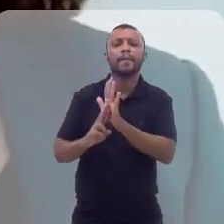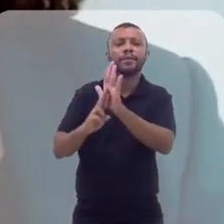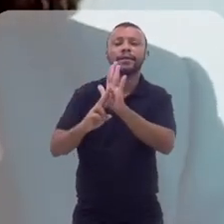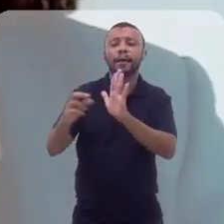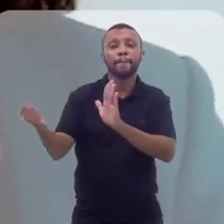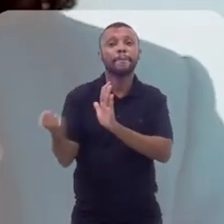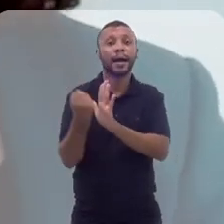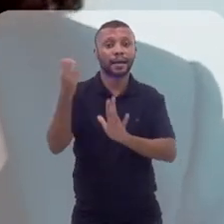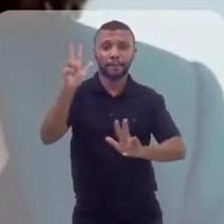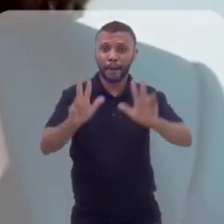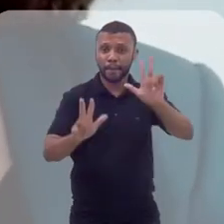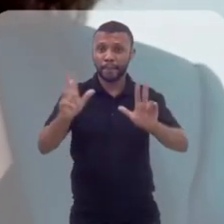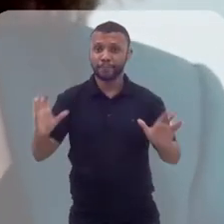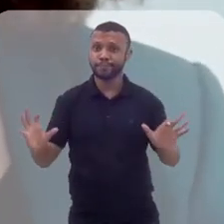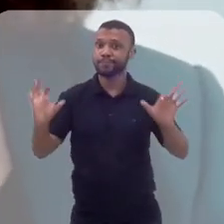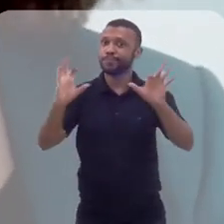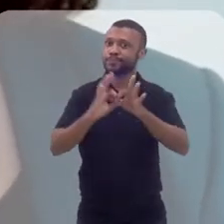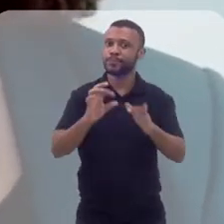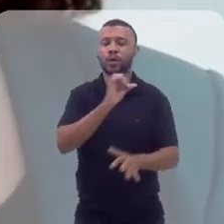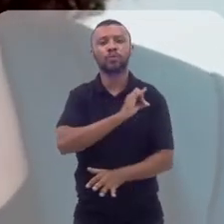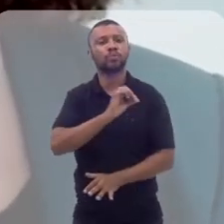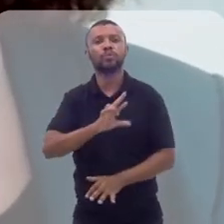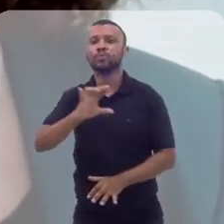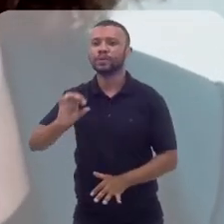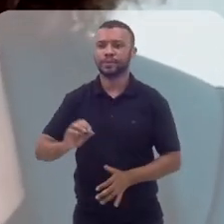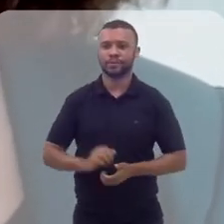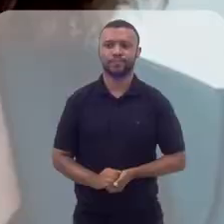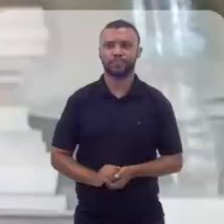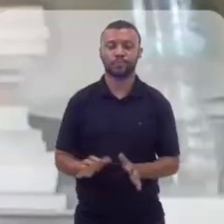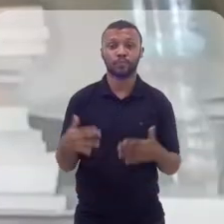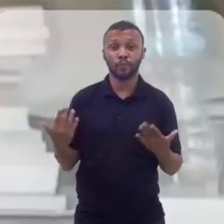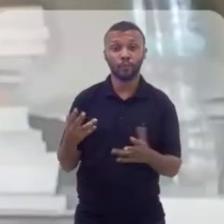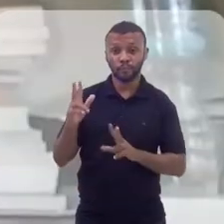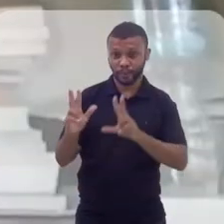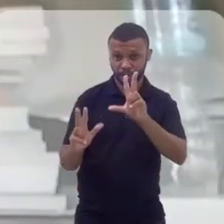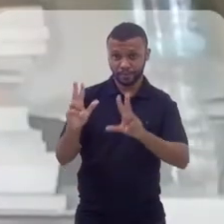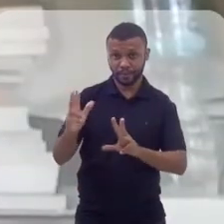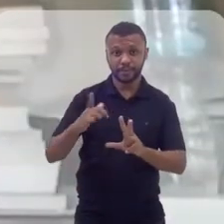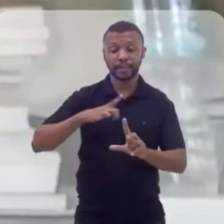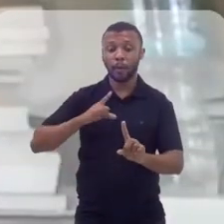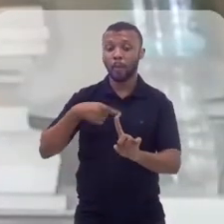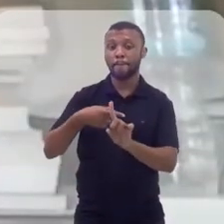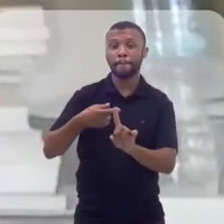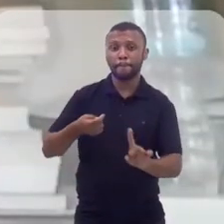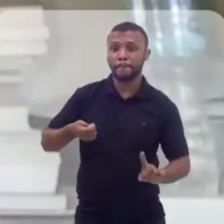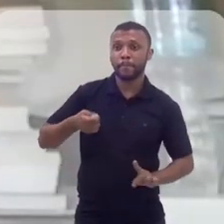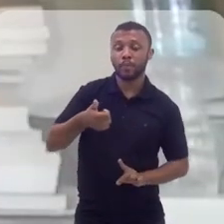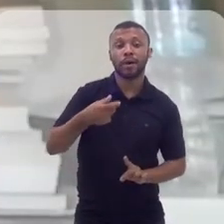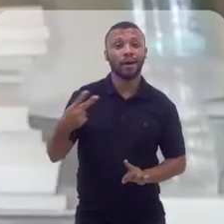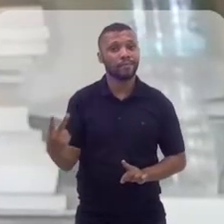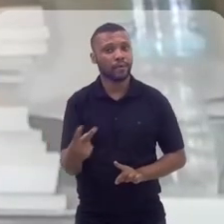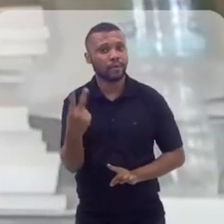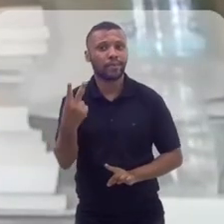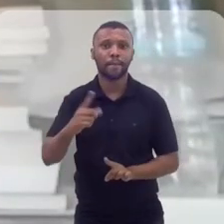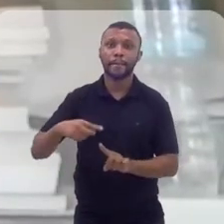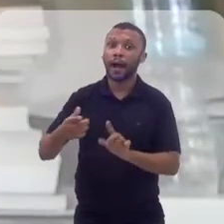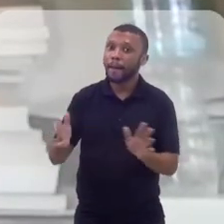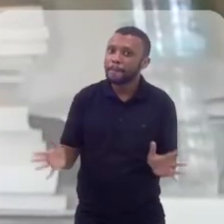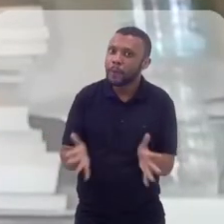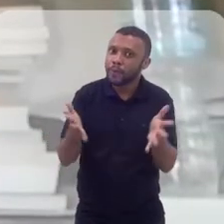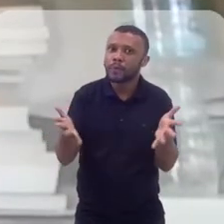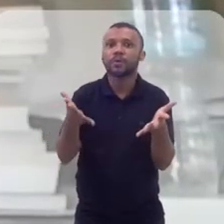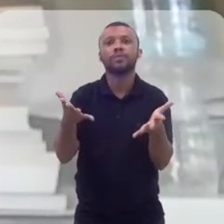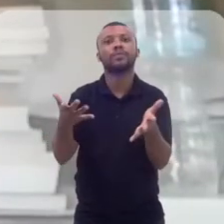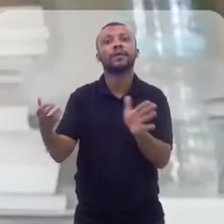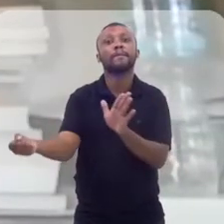carnaval quando ela é conectada com o Rio de Janeiro? O carnaval tem esse benefício direto, que é a valorização e a promoção